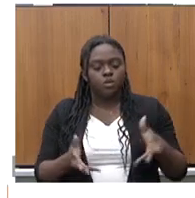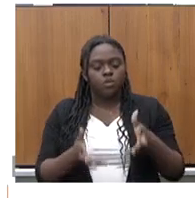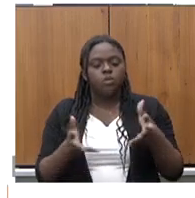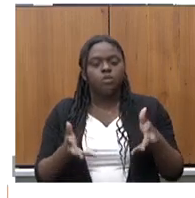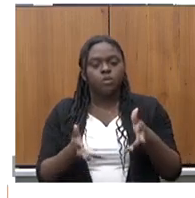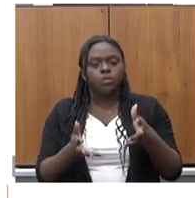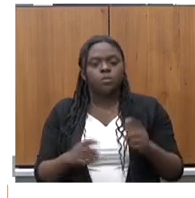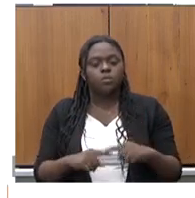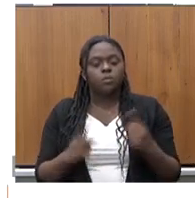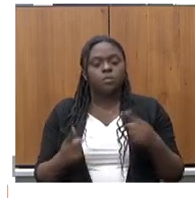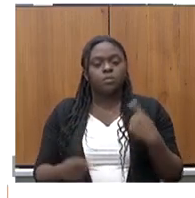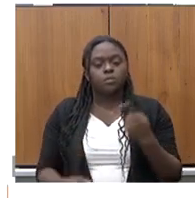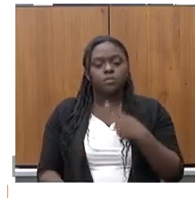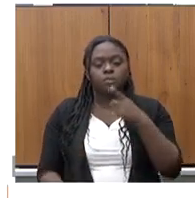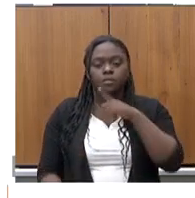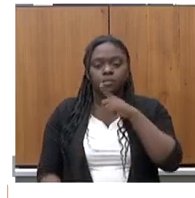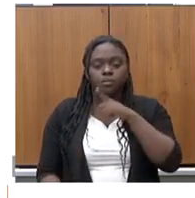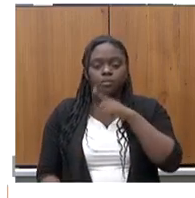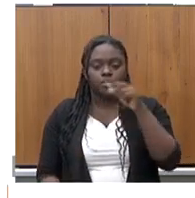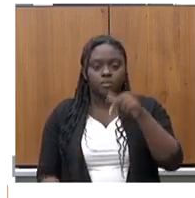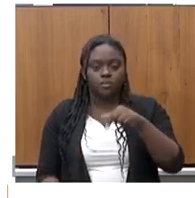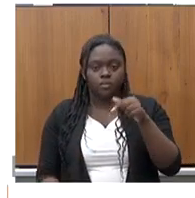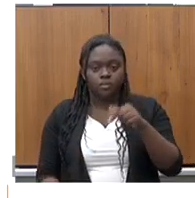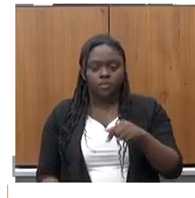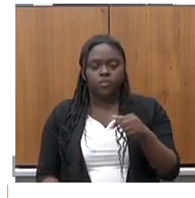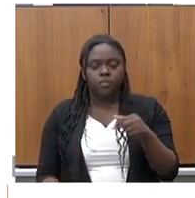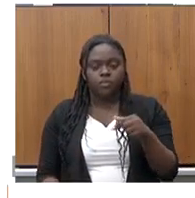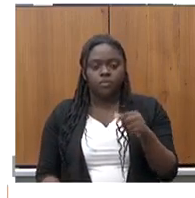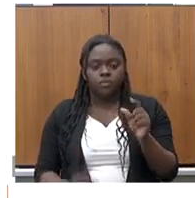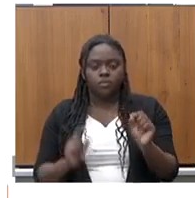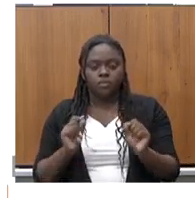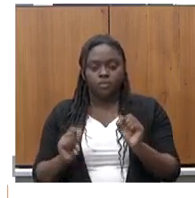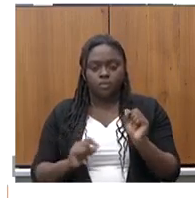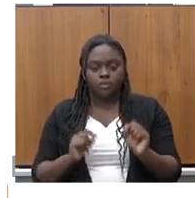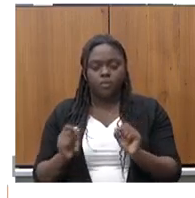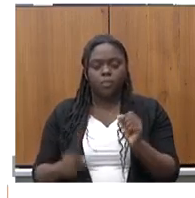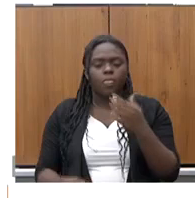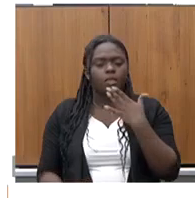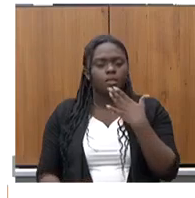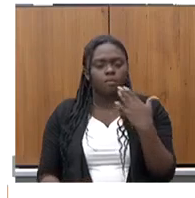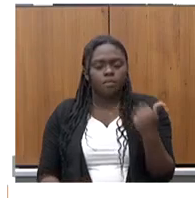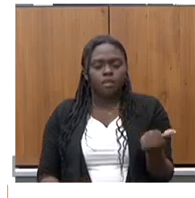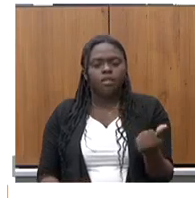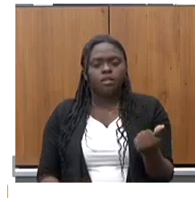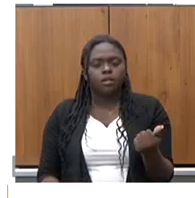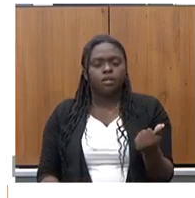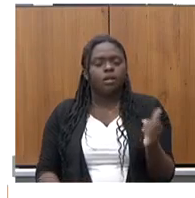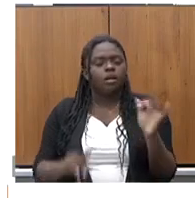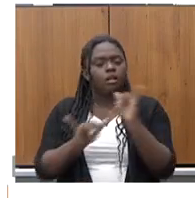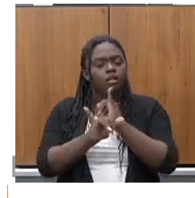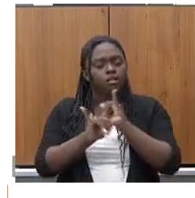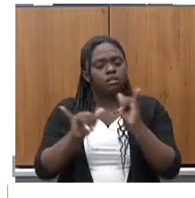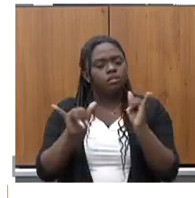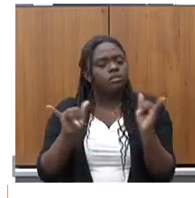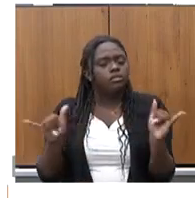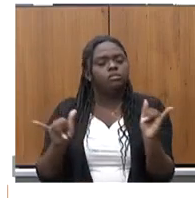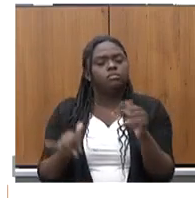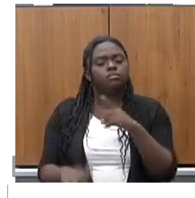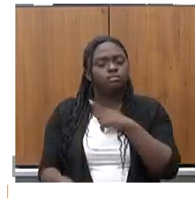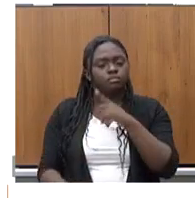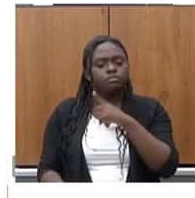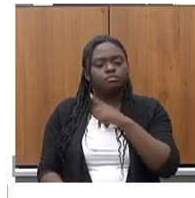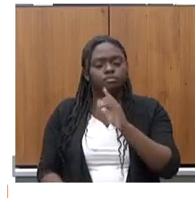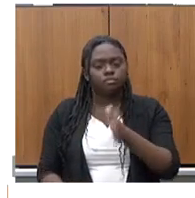mas nós tivemos aqui, na atração de investimentos, uma das melhores notícias e saltos que a gente tem.